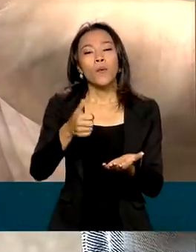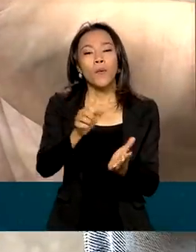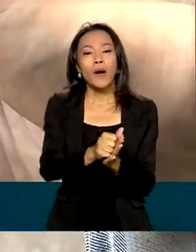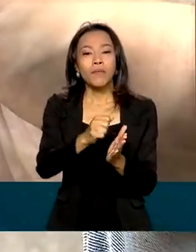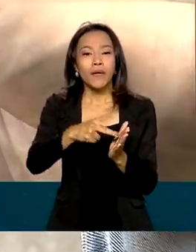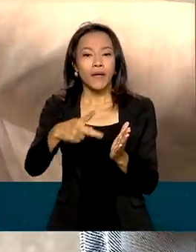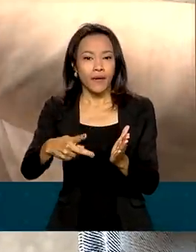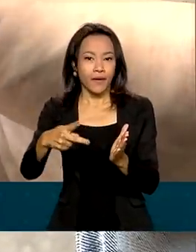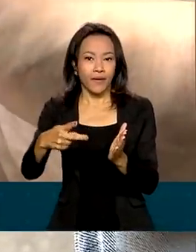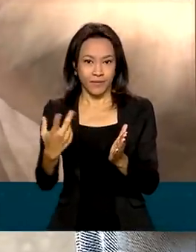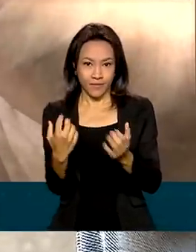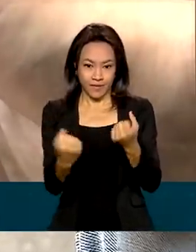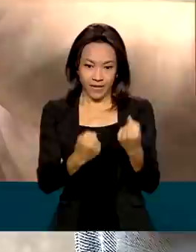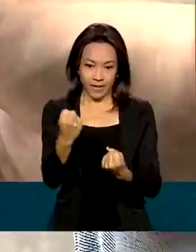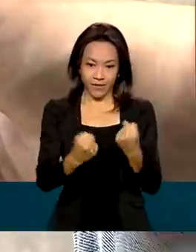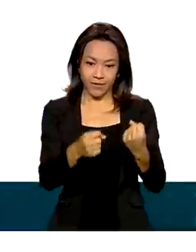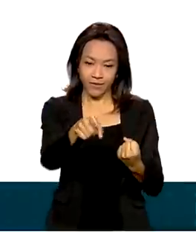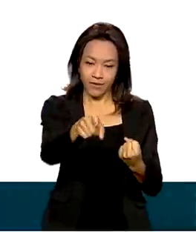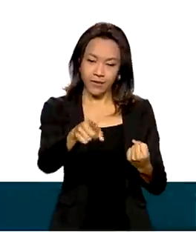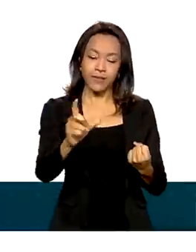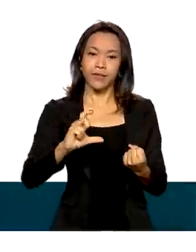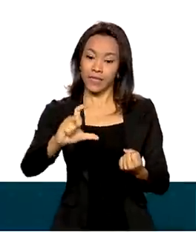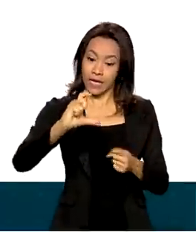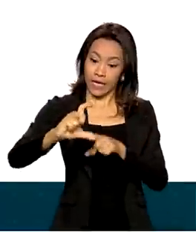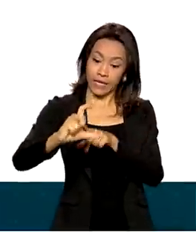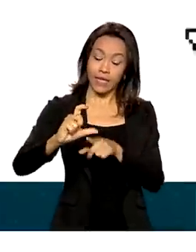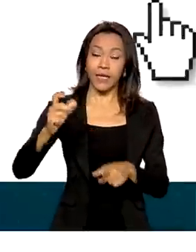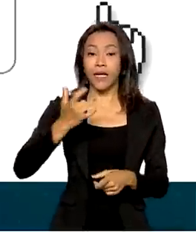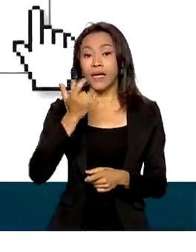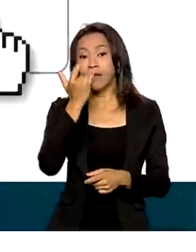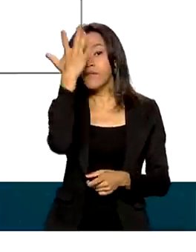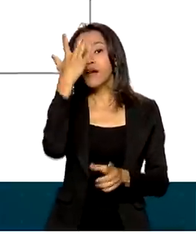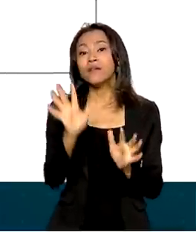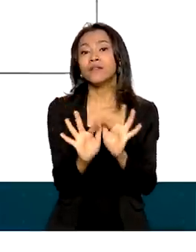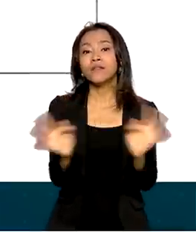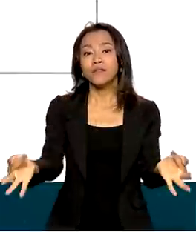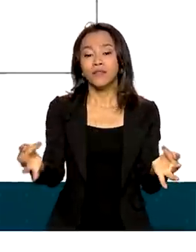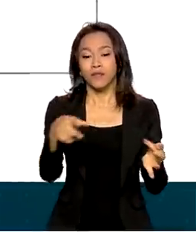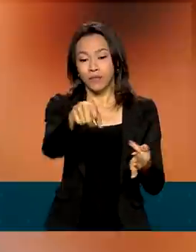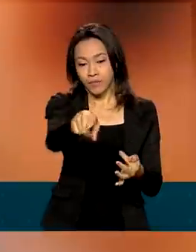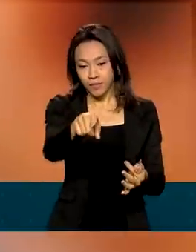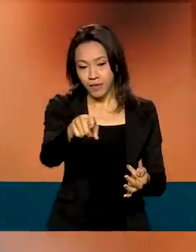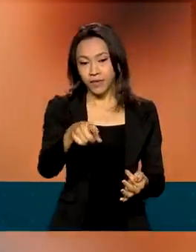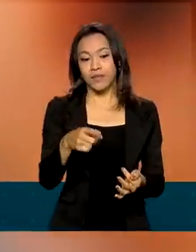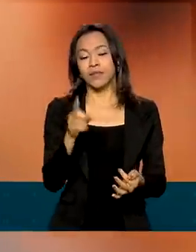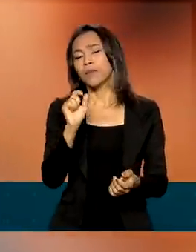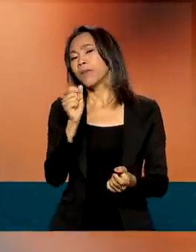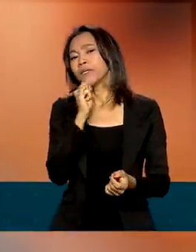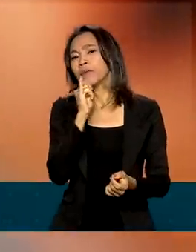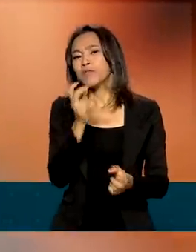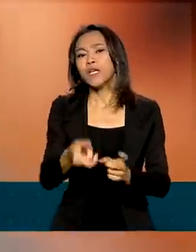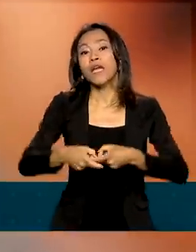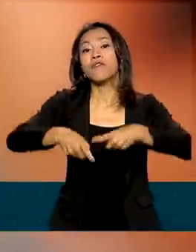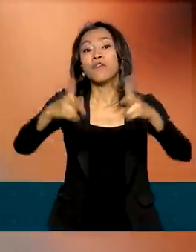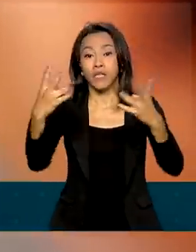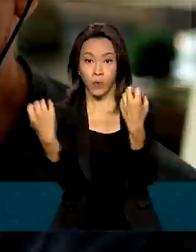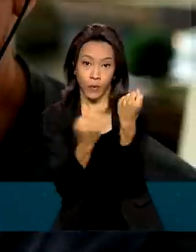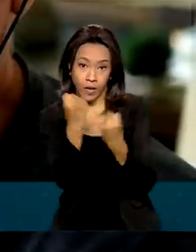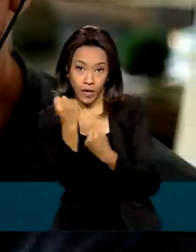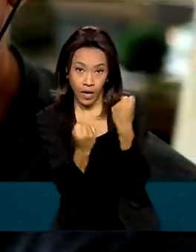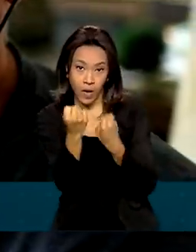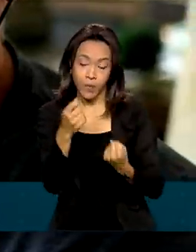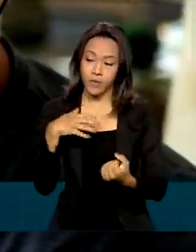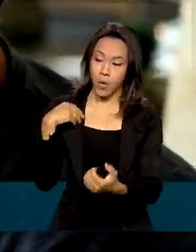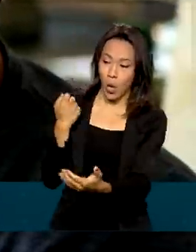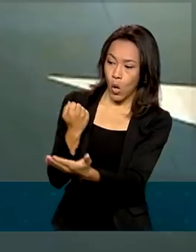vai disponibilizar um caminho mais simples e rápido para o processo final da venda de um veículo. Quem comprar